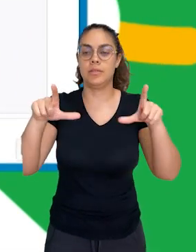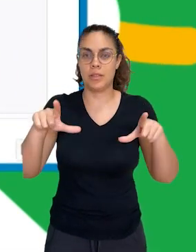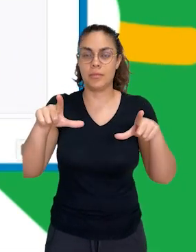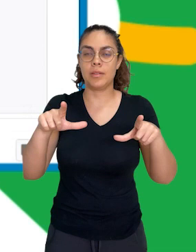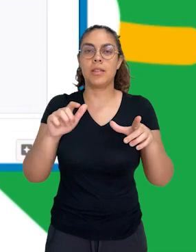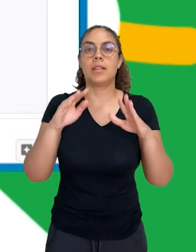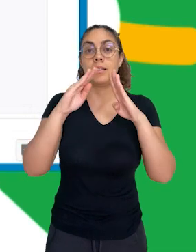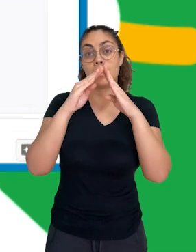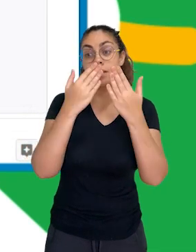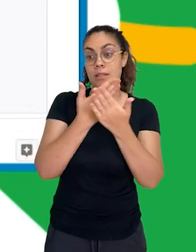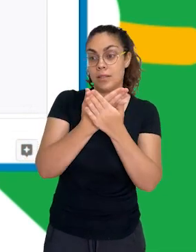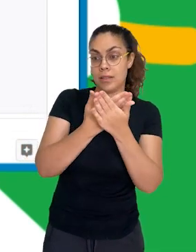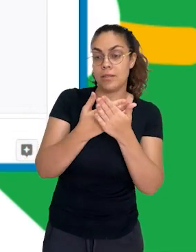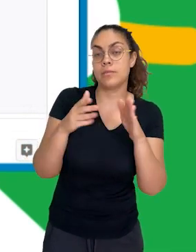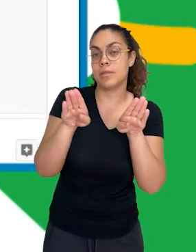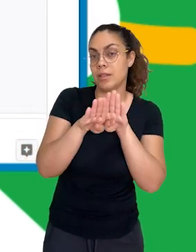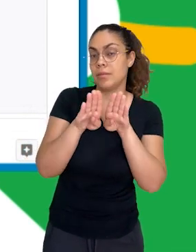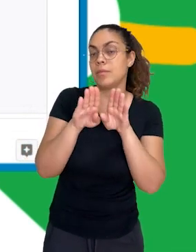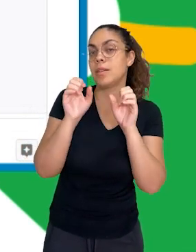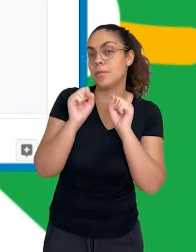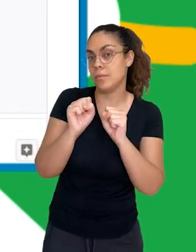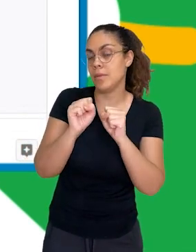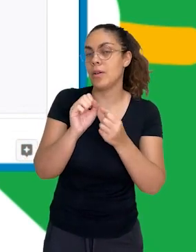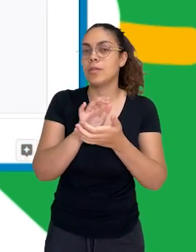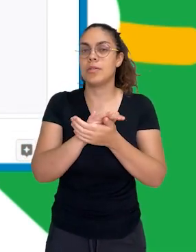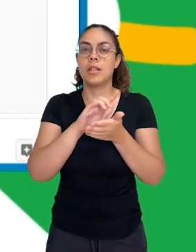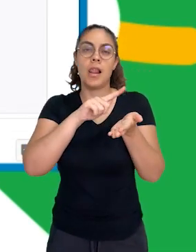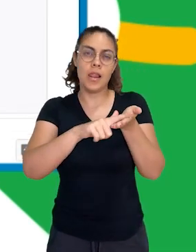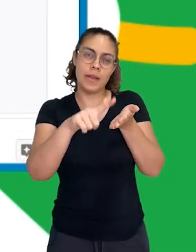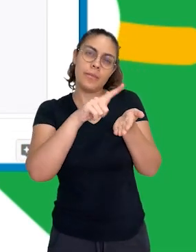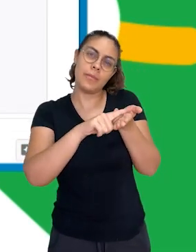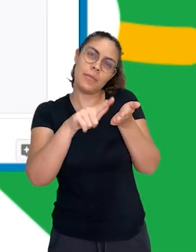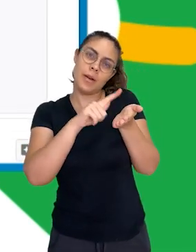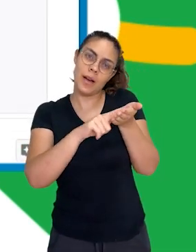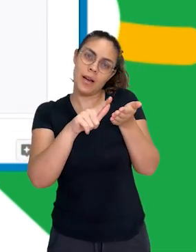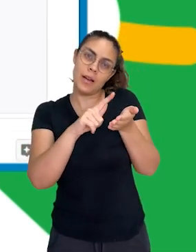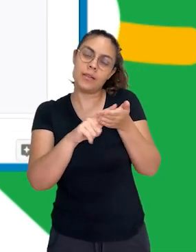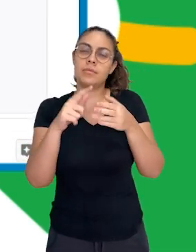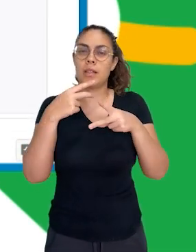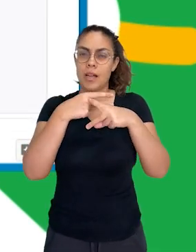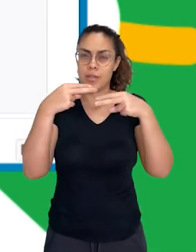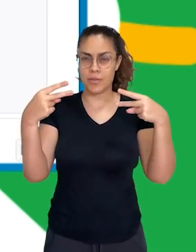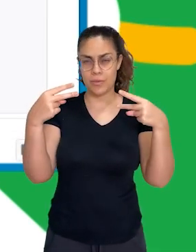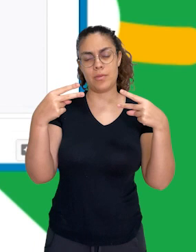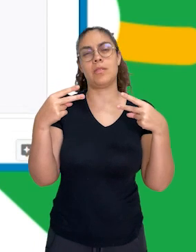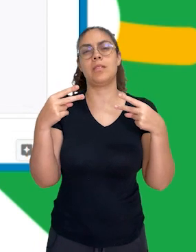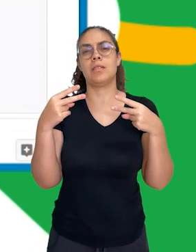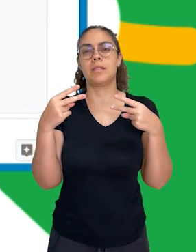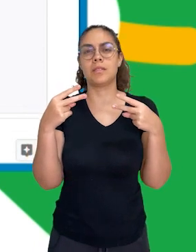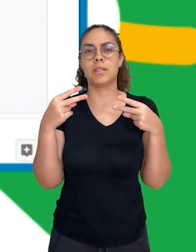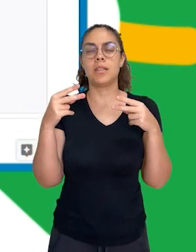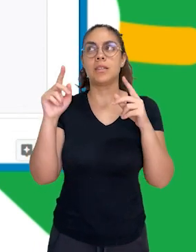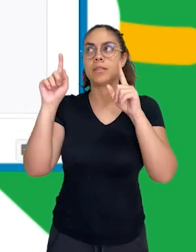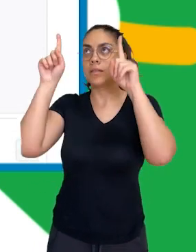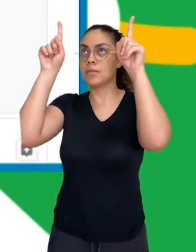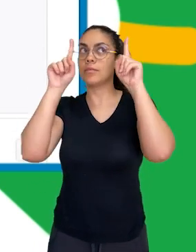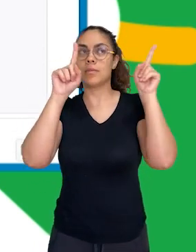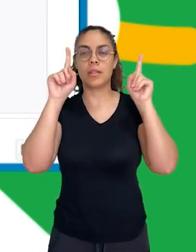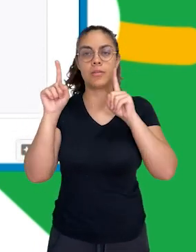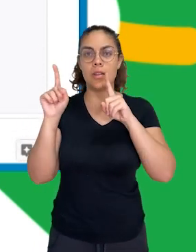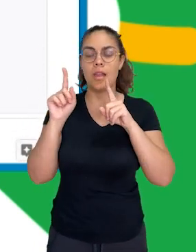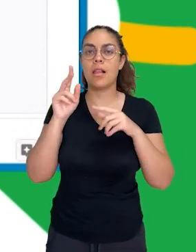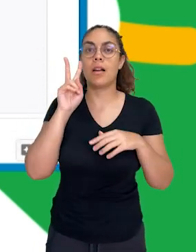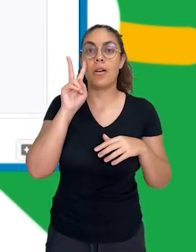limpar um pouco a nossa tela, a gente pode ocultar todos os elementos que estão aqui em torno da nossa janela.